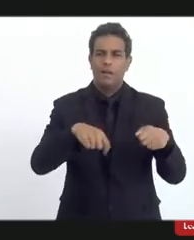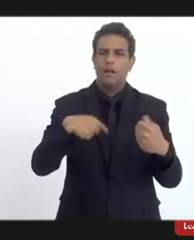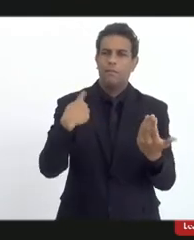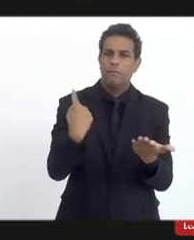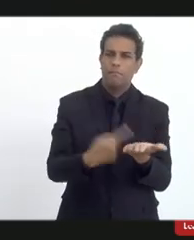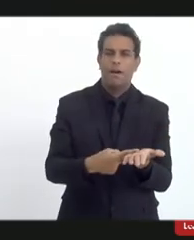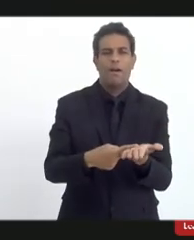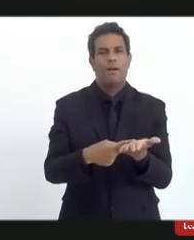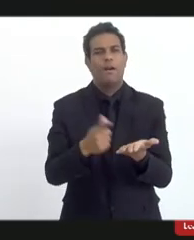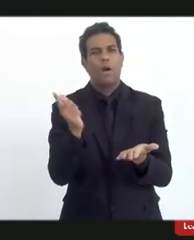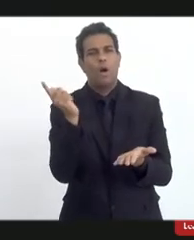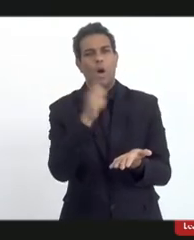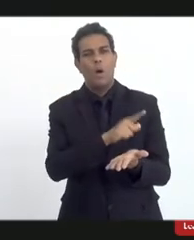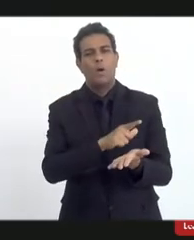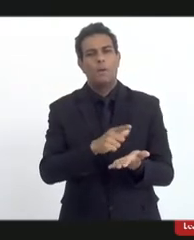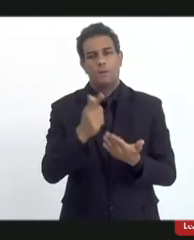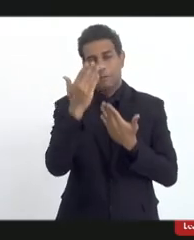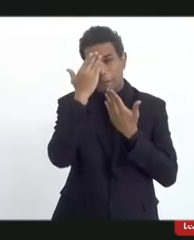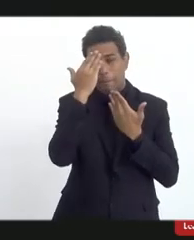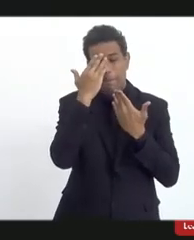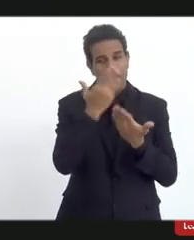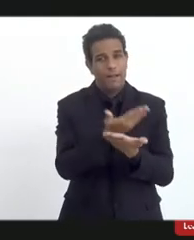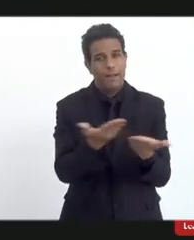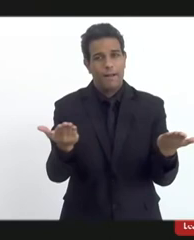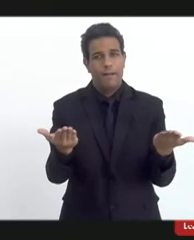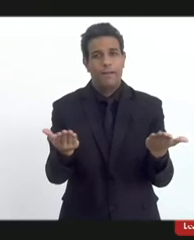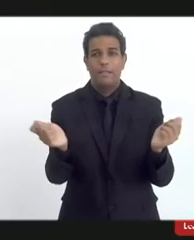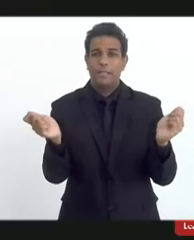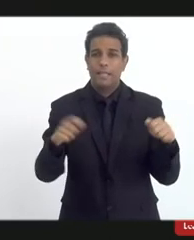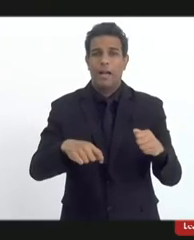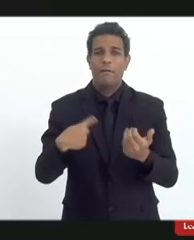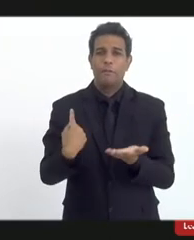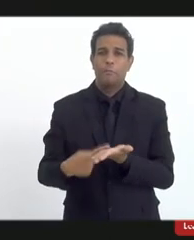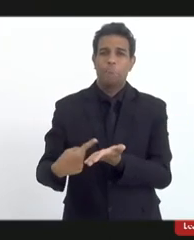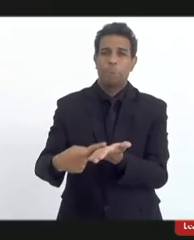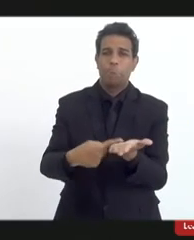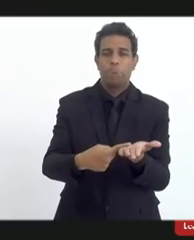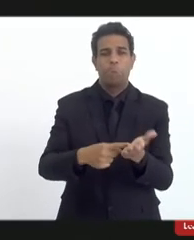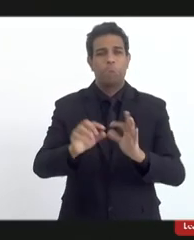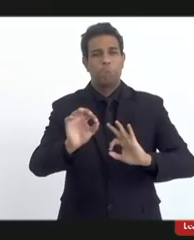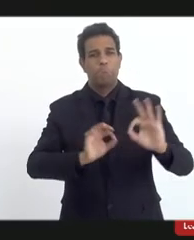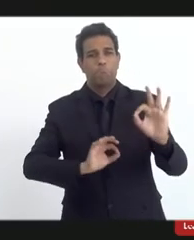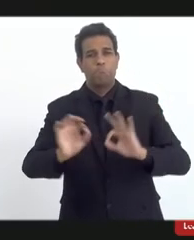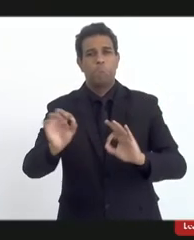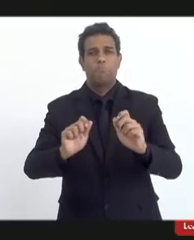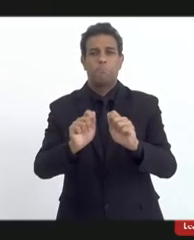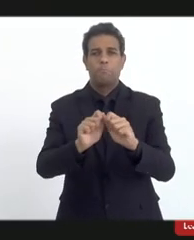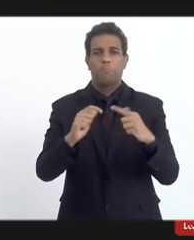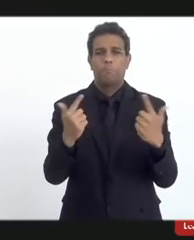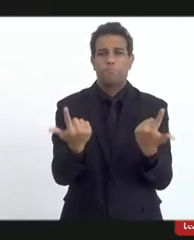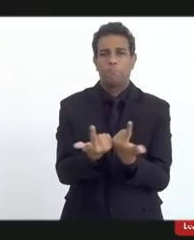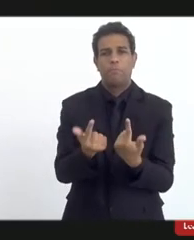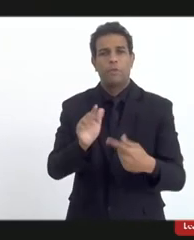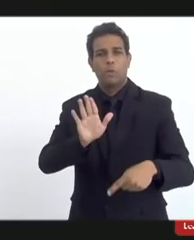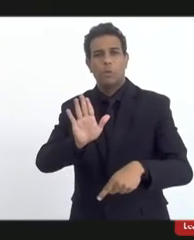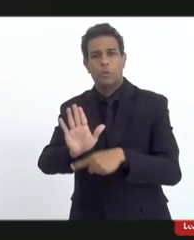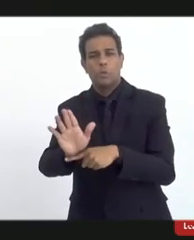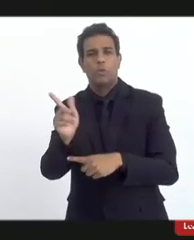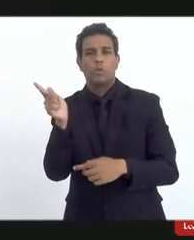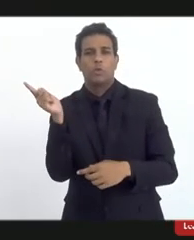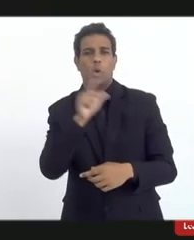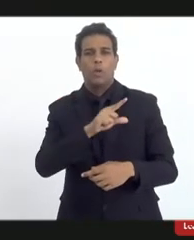obrigado podemos até tentar organizar e ajudar a organizar esse